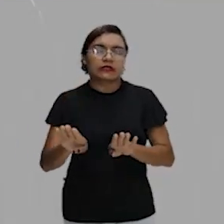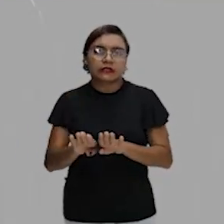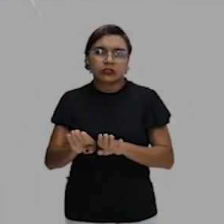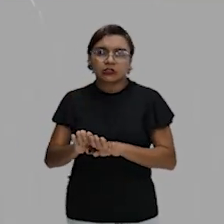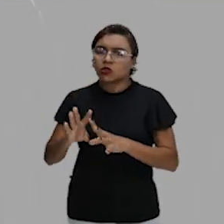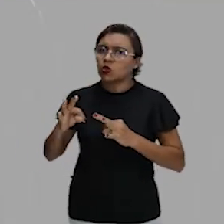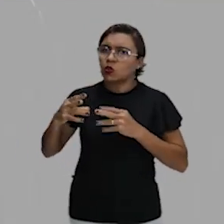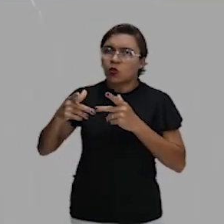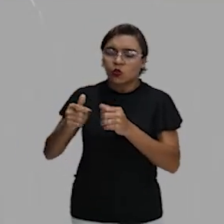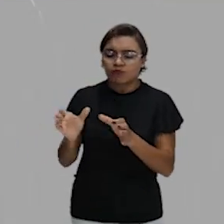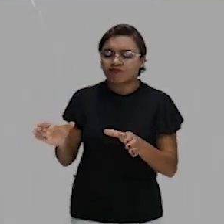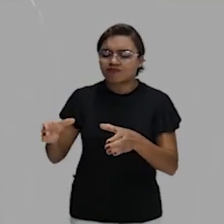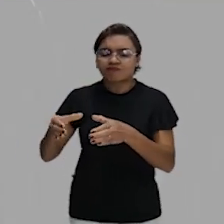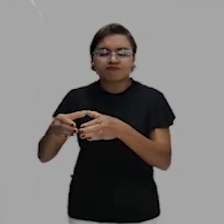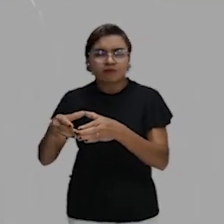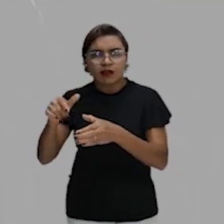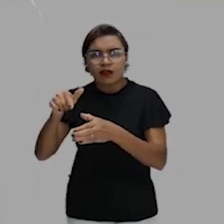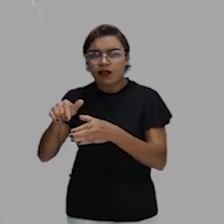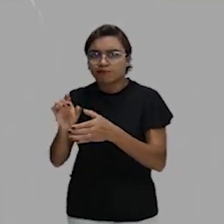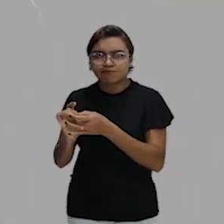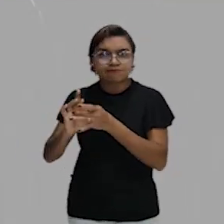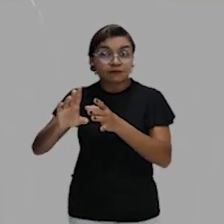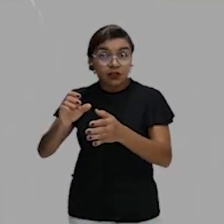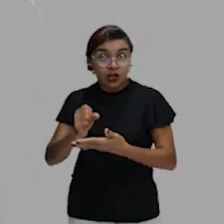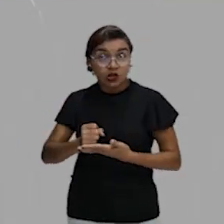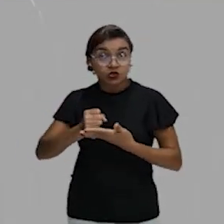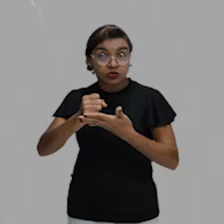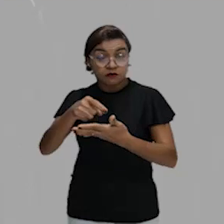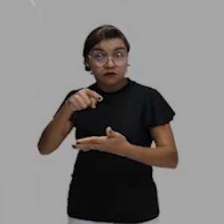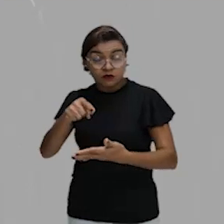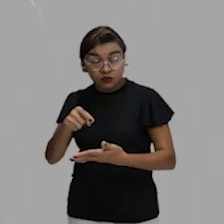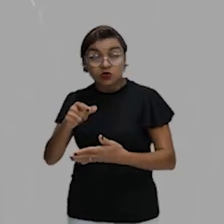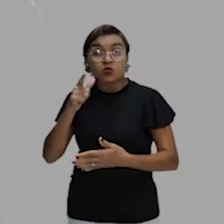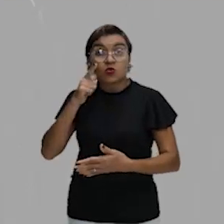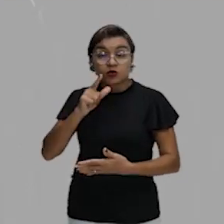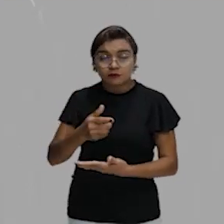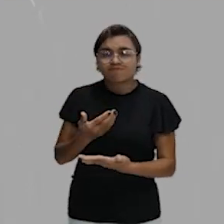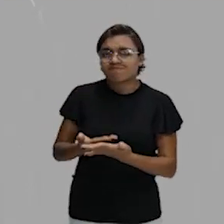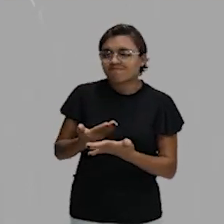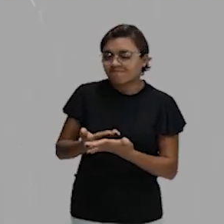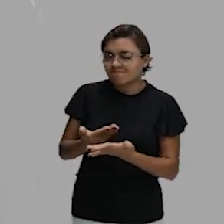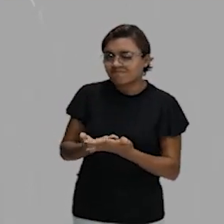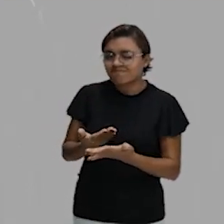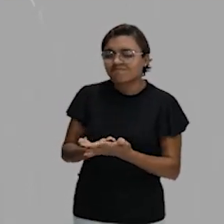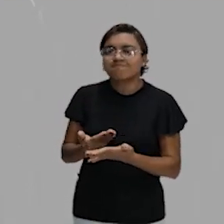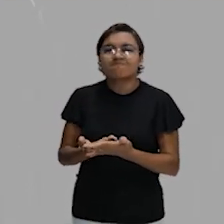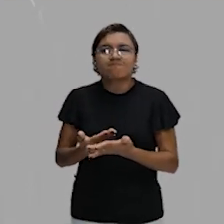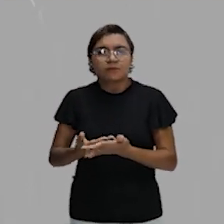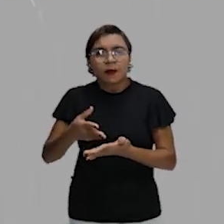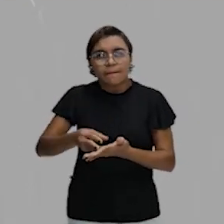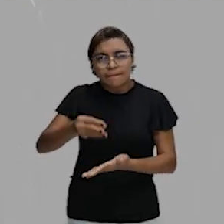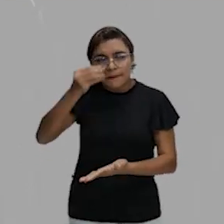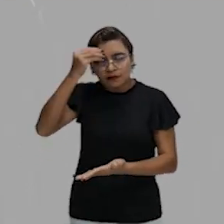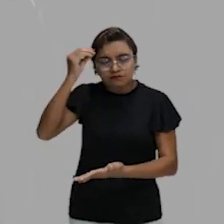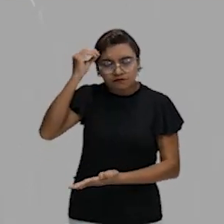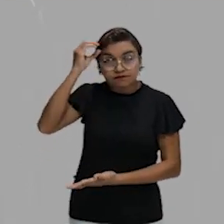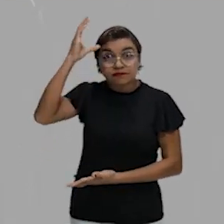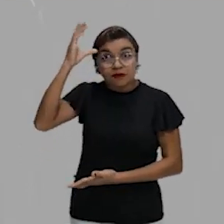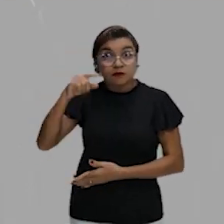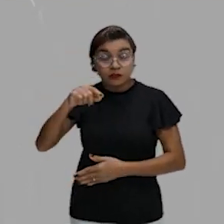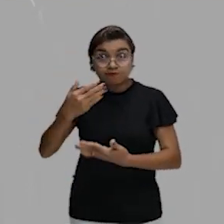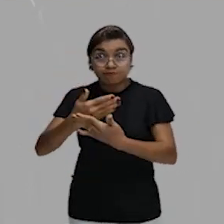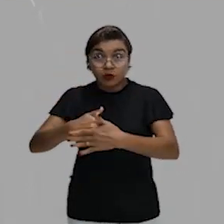Tem toda uma equipe à tua disposição para que tu possa sair fazer teu estudo bombar, maximizar teus estudos e